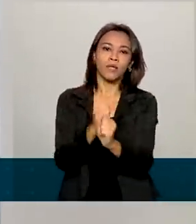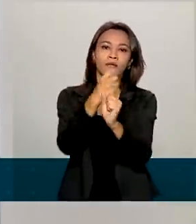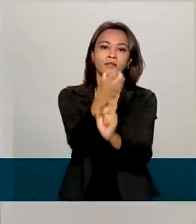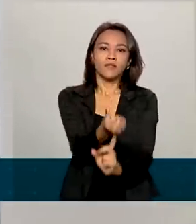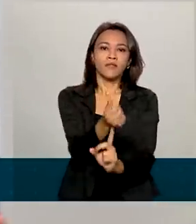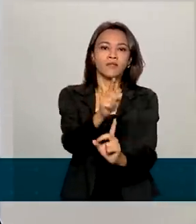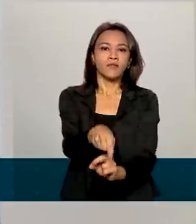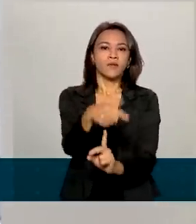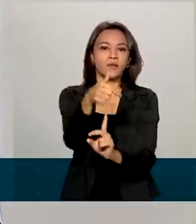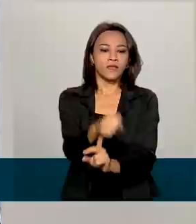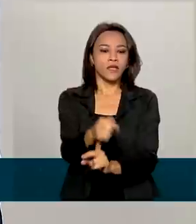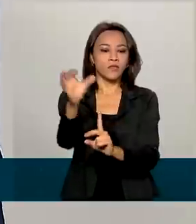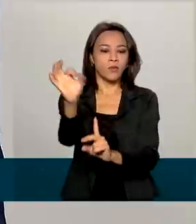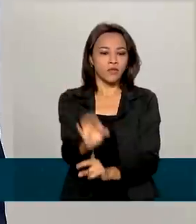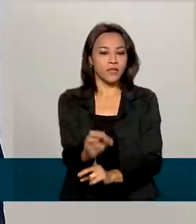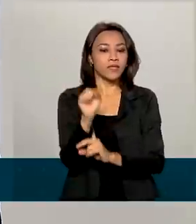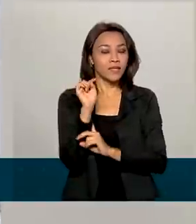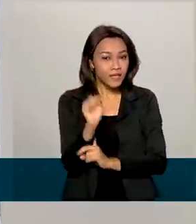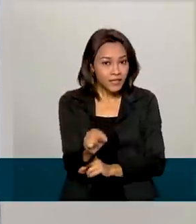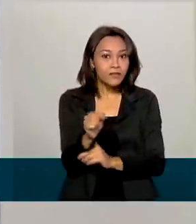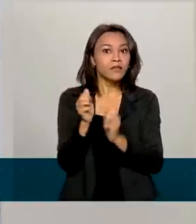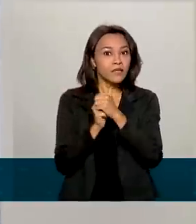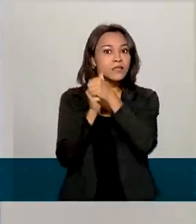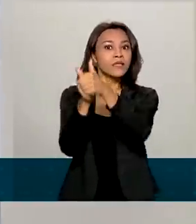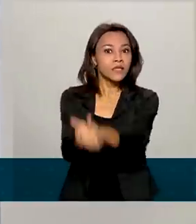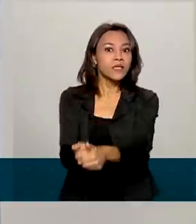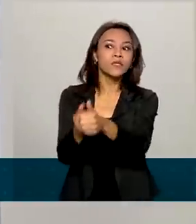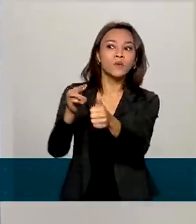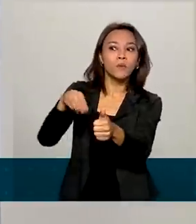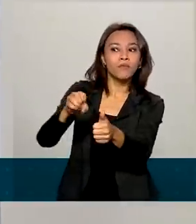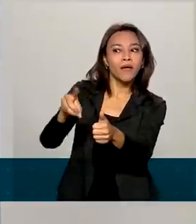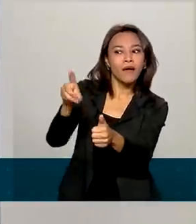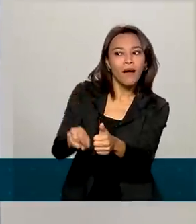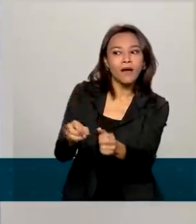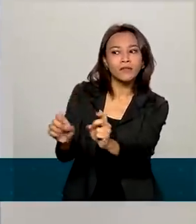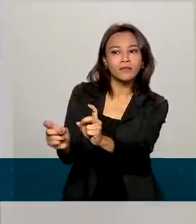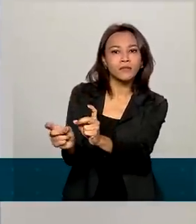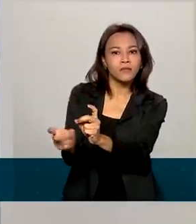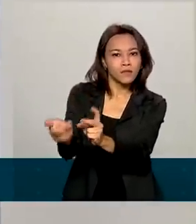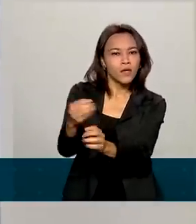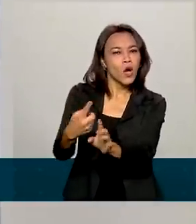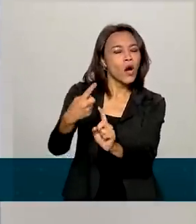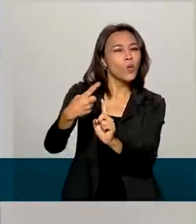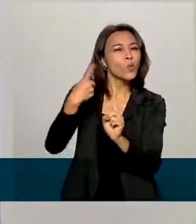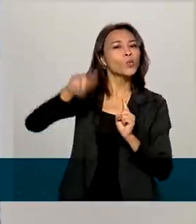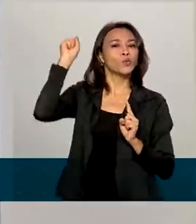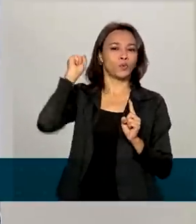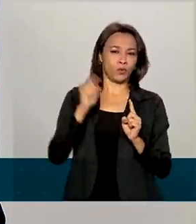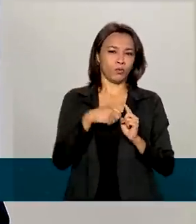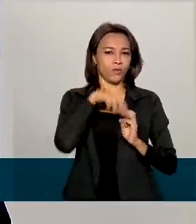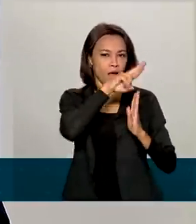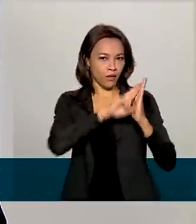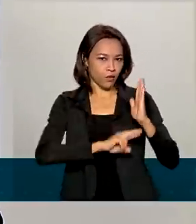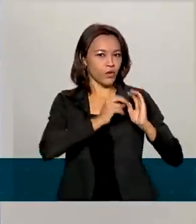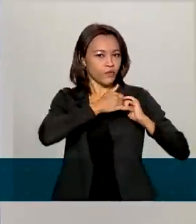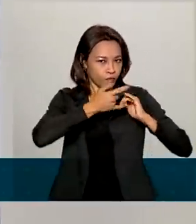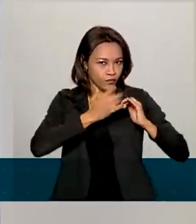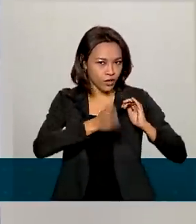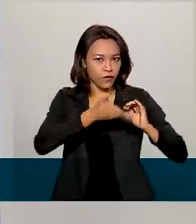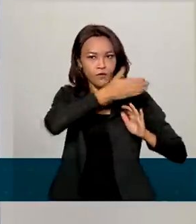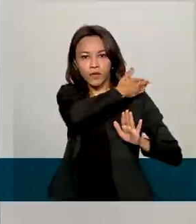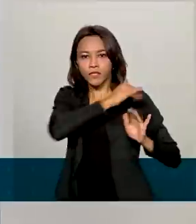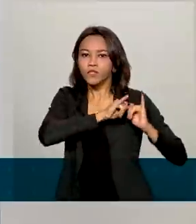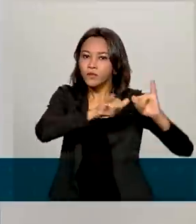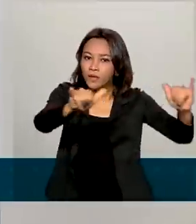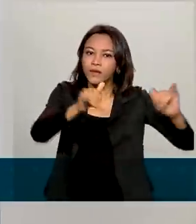O que está em linha com as expectativas de mercado, tal como foram expressas no último boletim em Fox. O mais interessante a destacar é